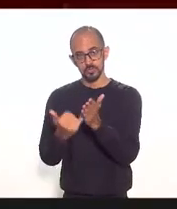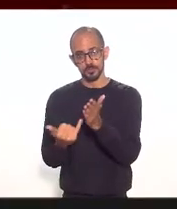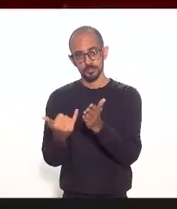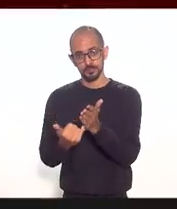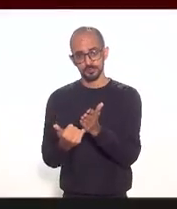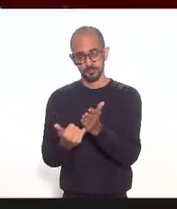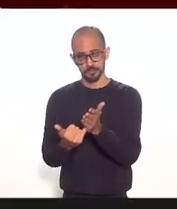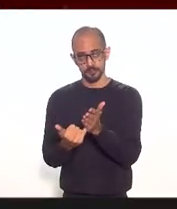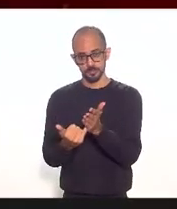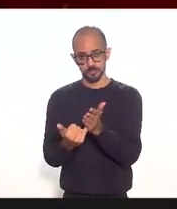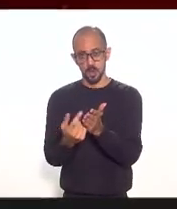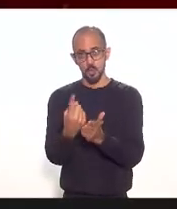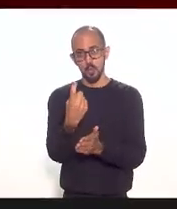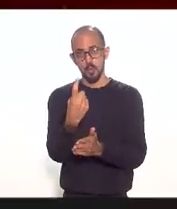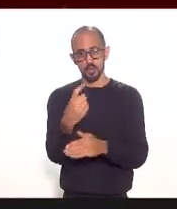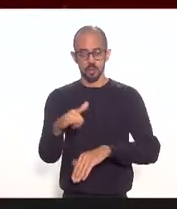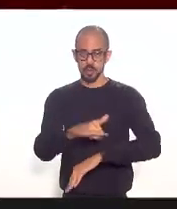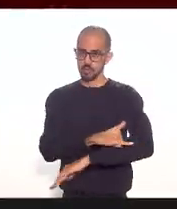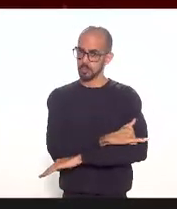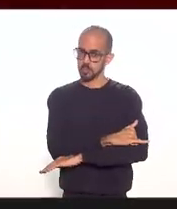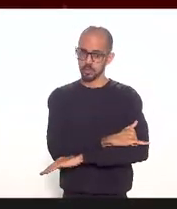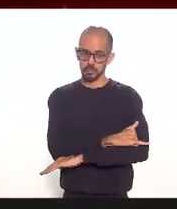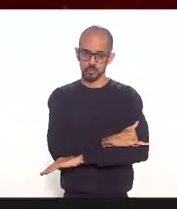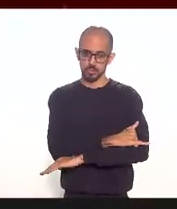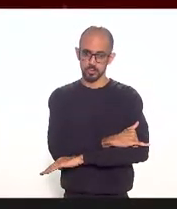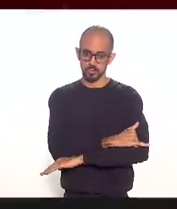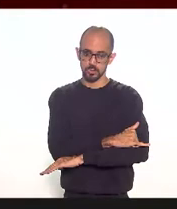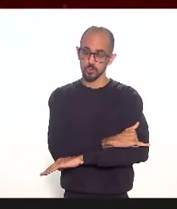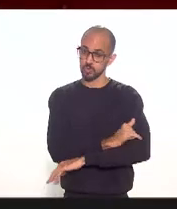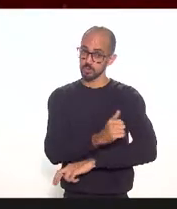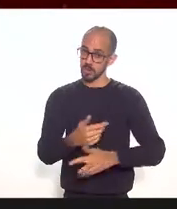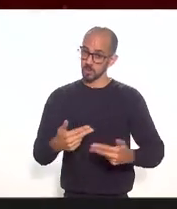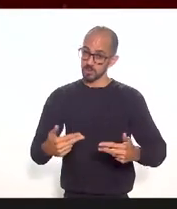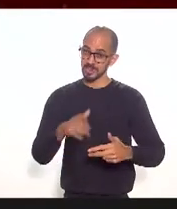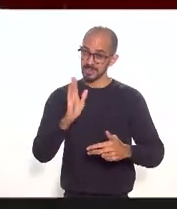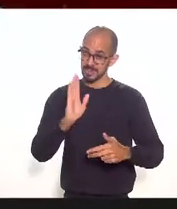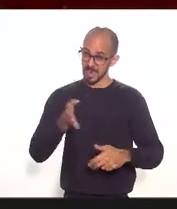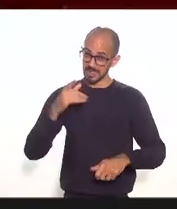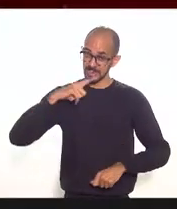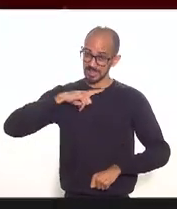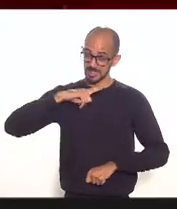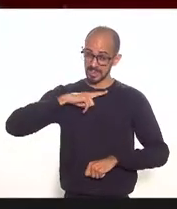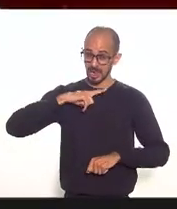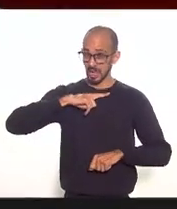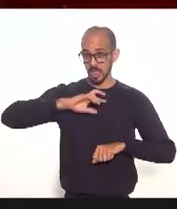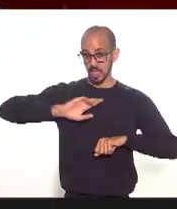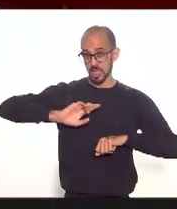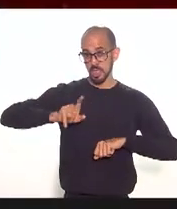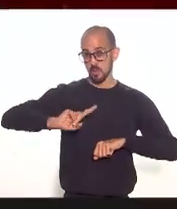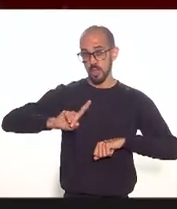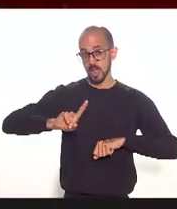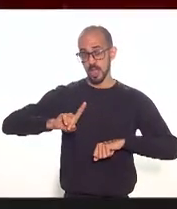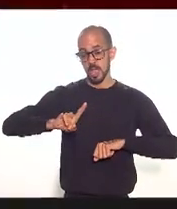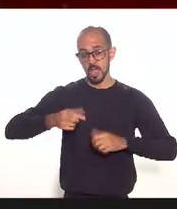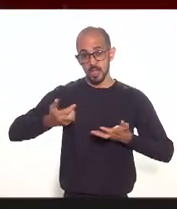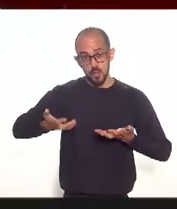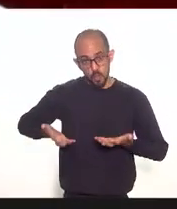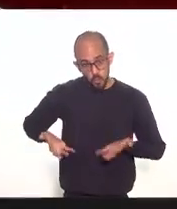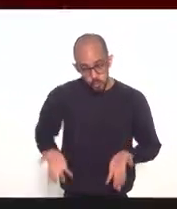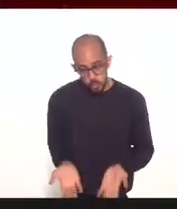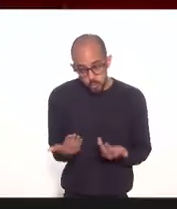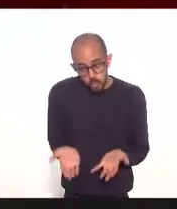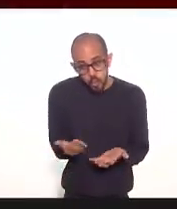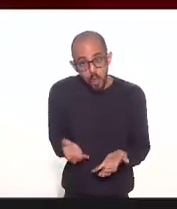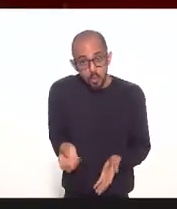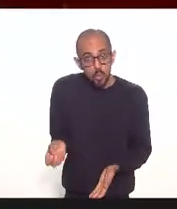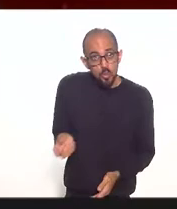aeroporto ainda mais de uma coisa já existente você não está estimulando a criação de um